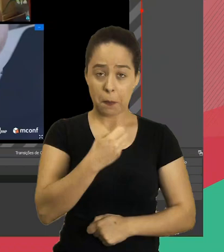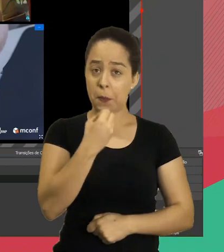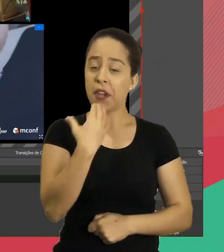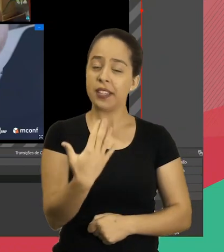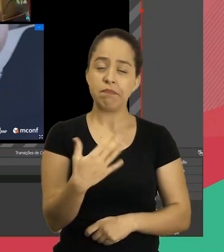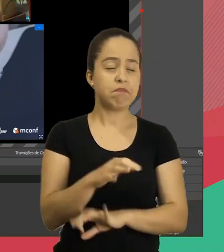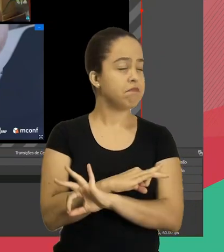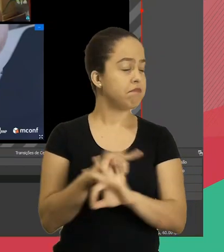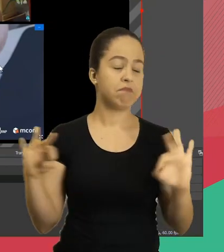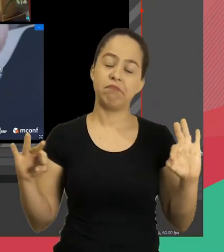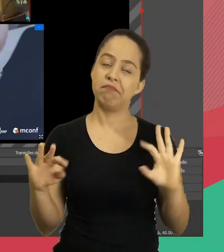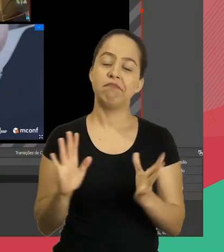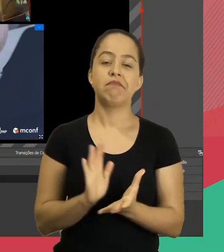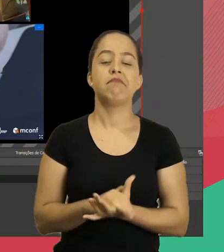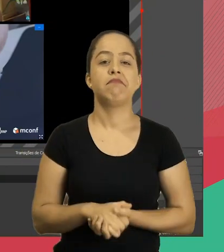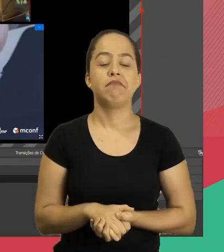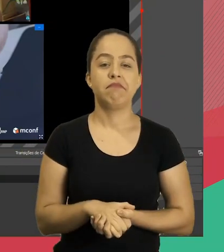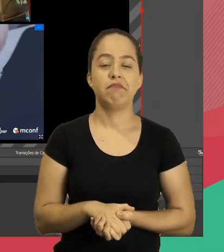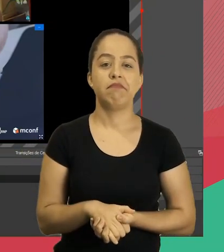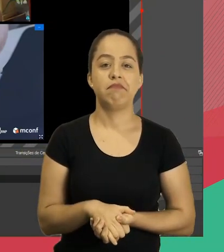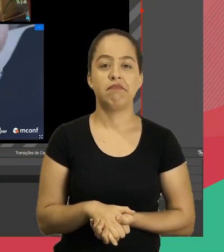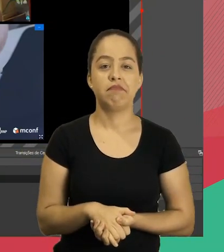Se o seu já ficar bom assim, está bom também.